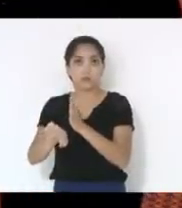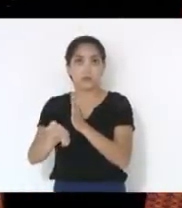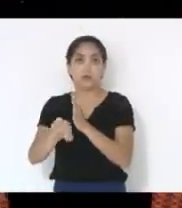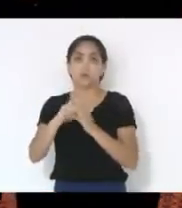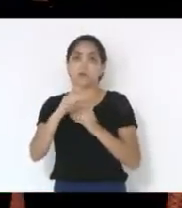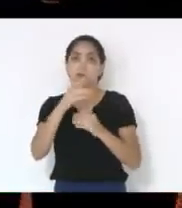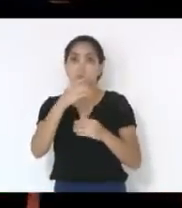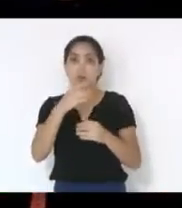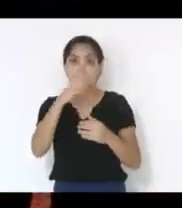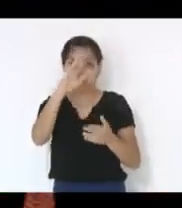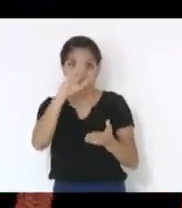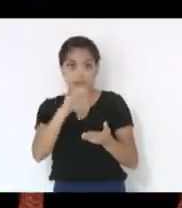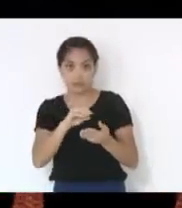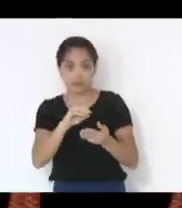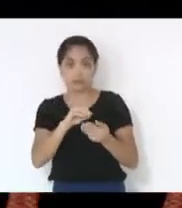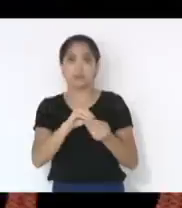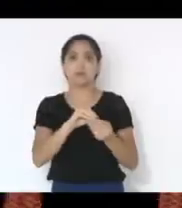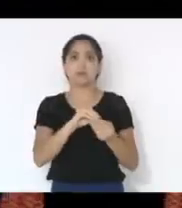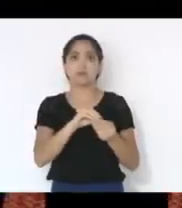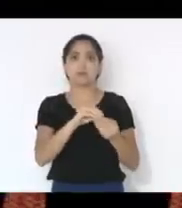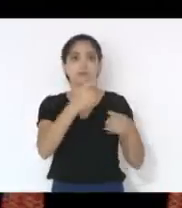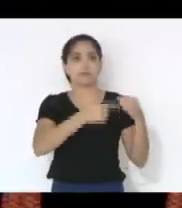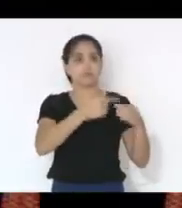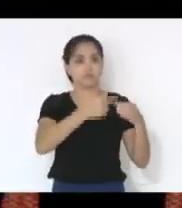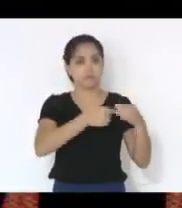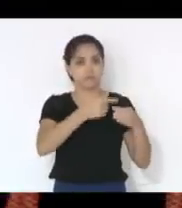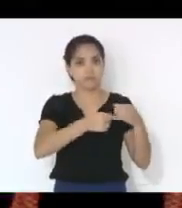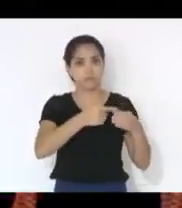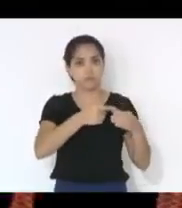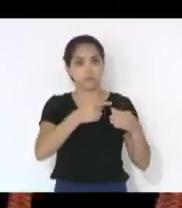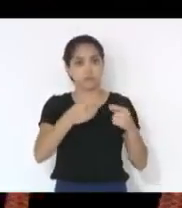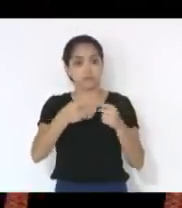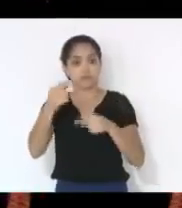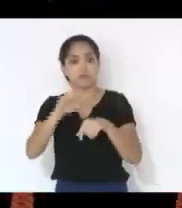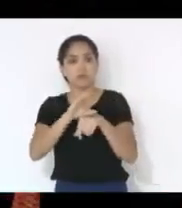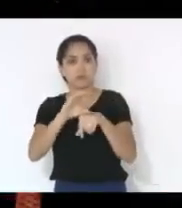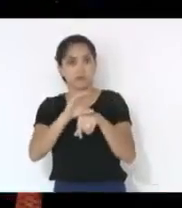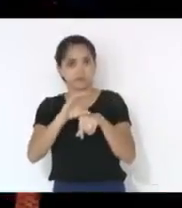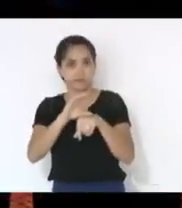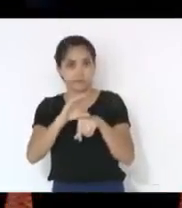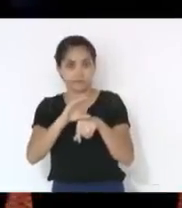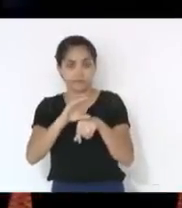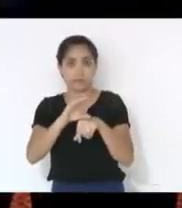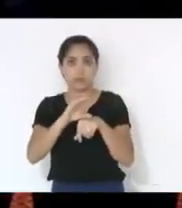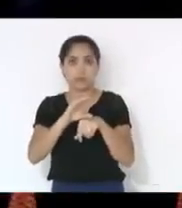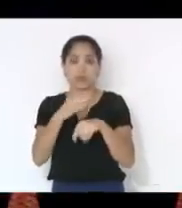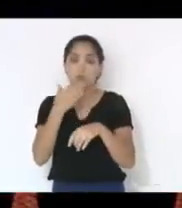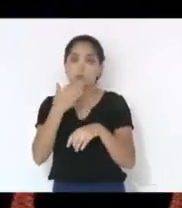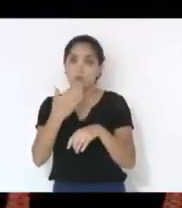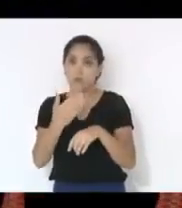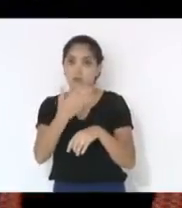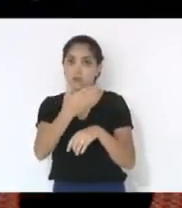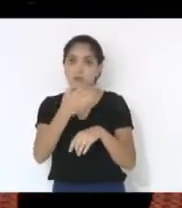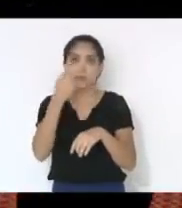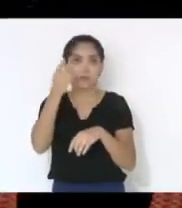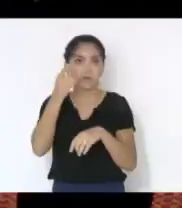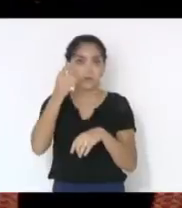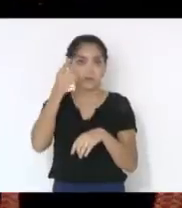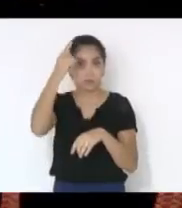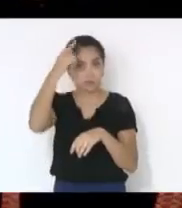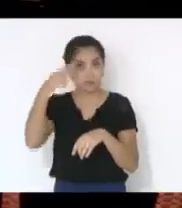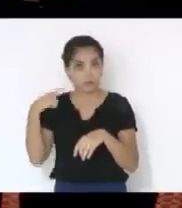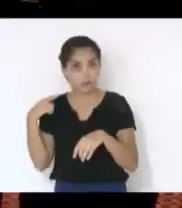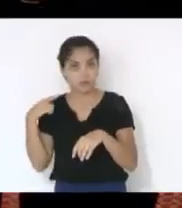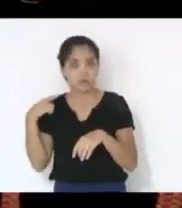de Justiça que foi pela inconstitucionalidade. Então, eu até pediria que o deputado Pavão, para mim poder